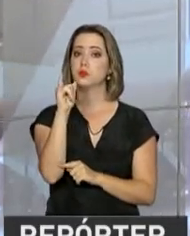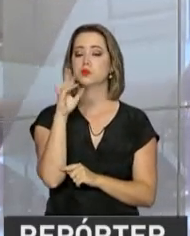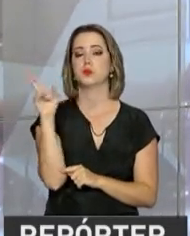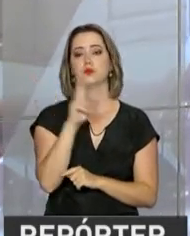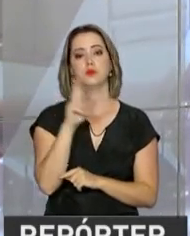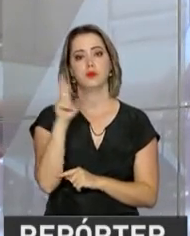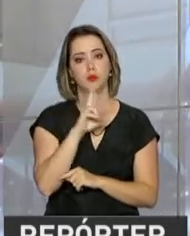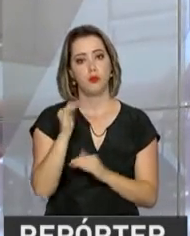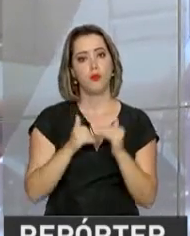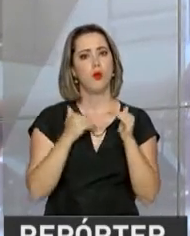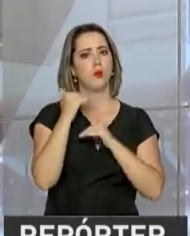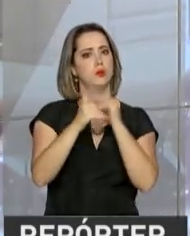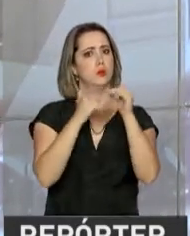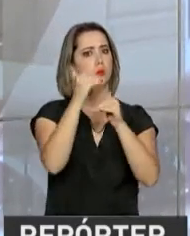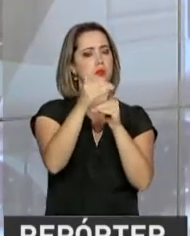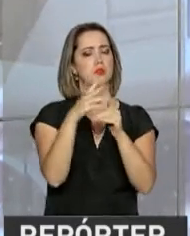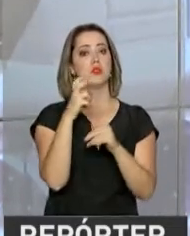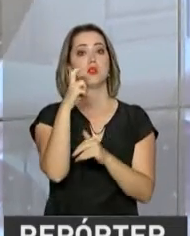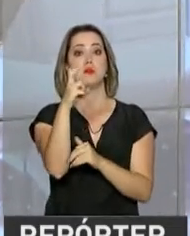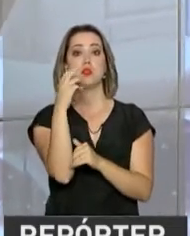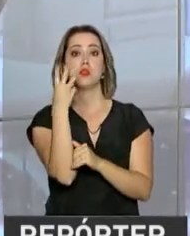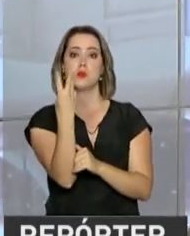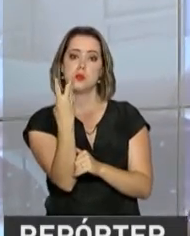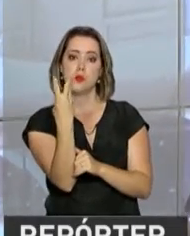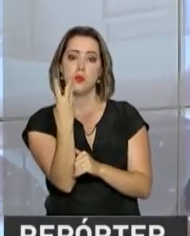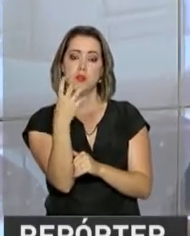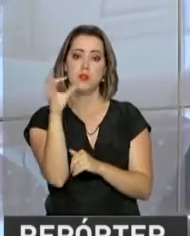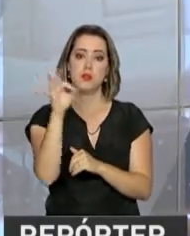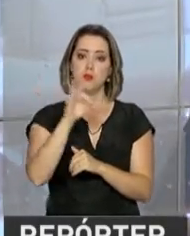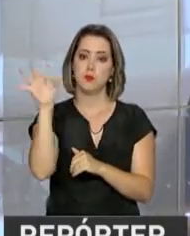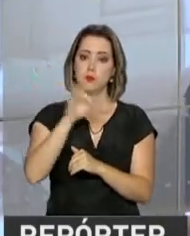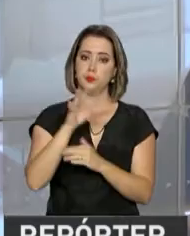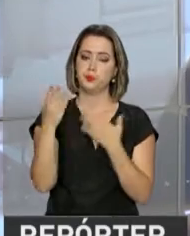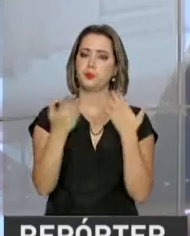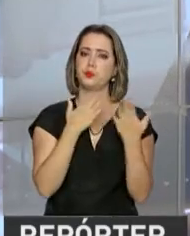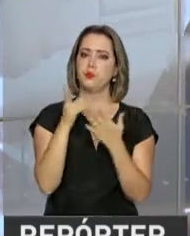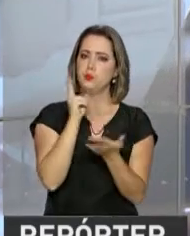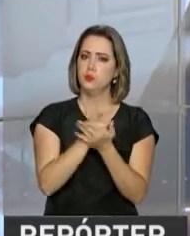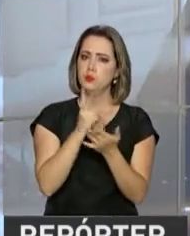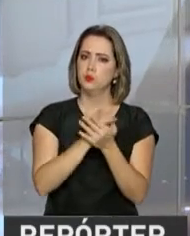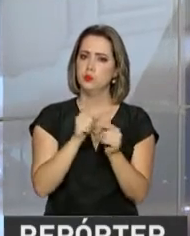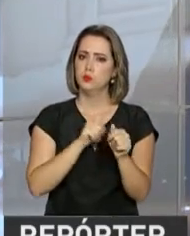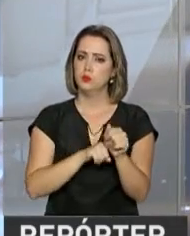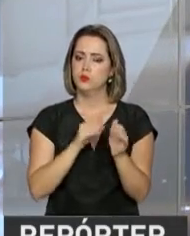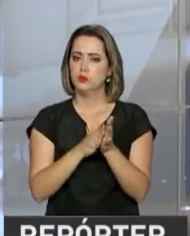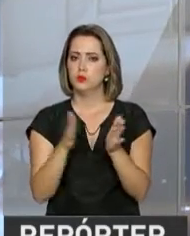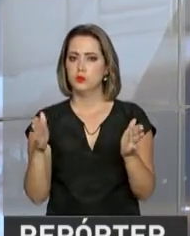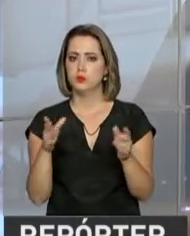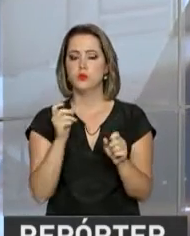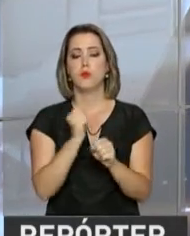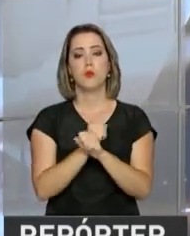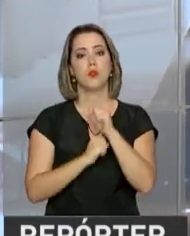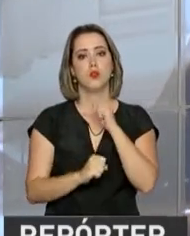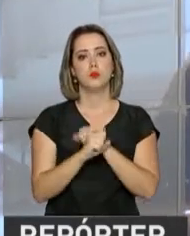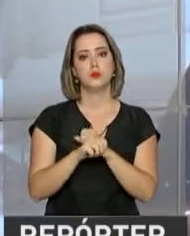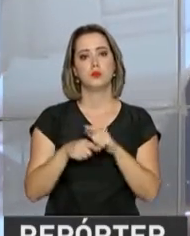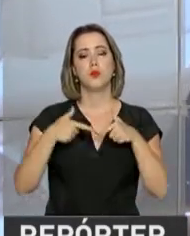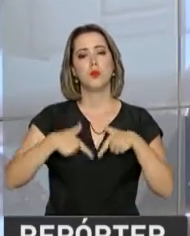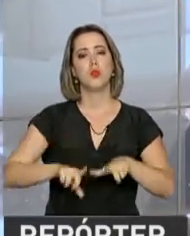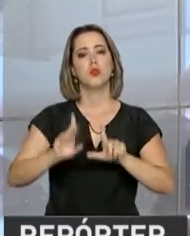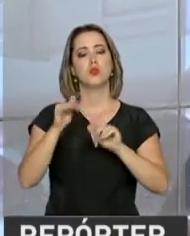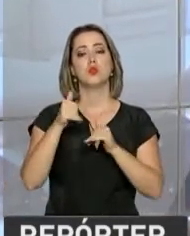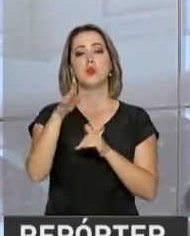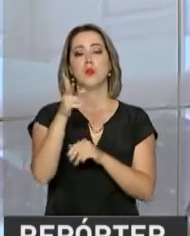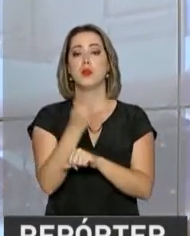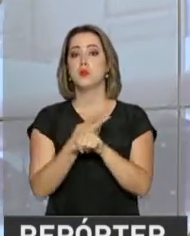reais, um crescimento de 53% em comparação ao mesmo período do ano passado. Os títulos mais procurados